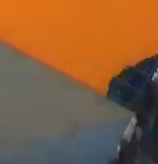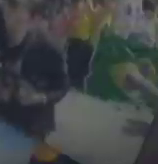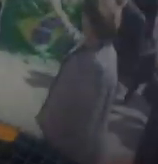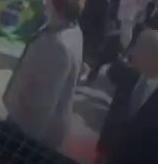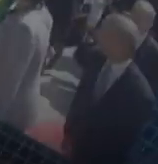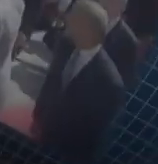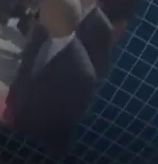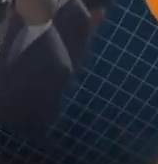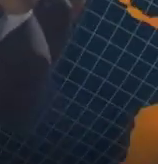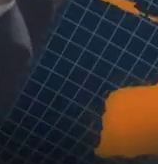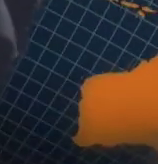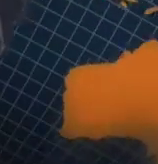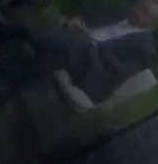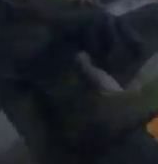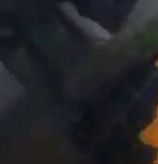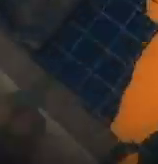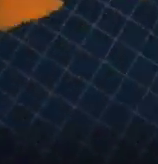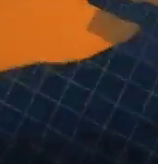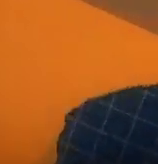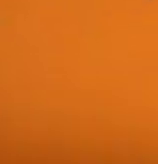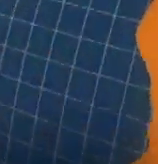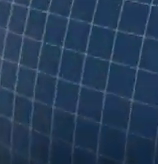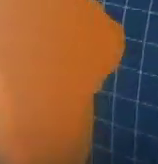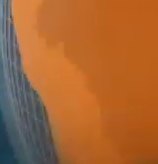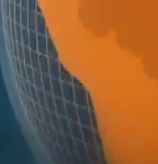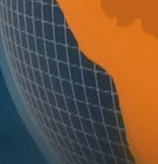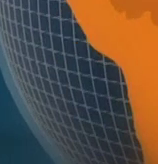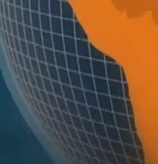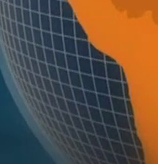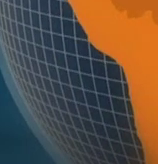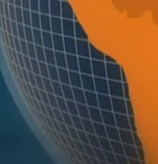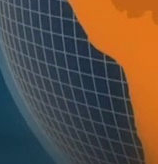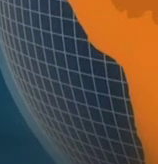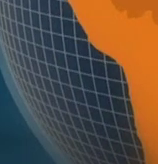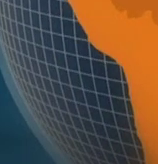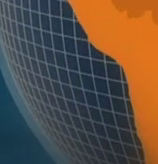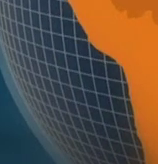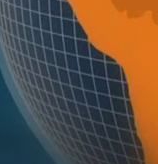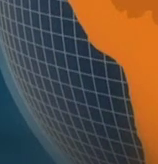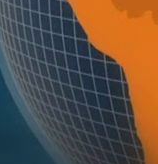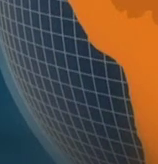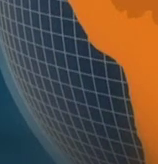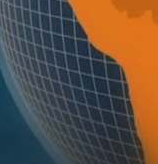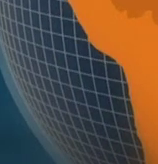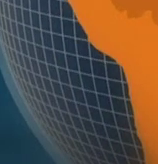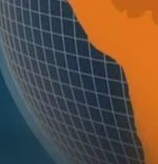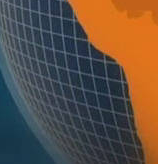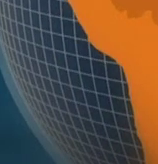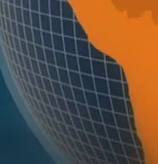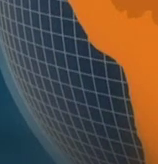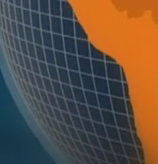Obrigada Carandina e aqui na NBR, a TV do Governo Federal.